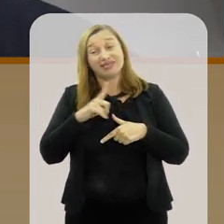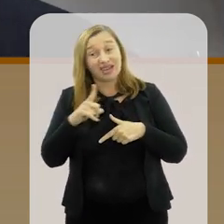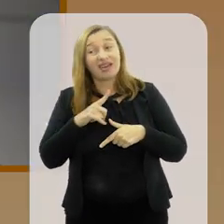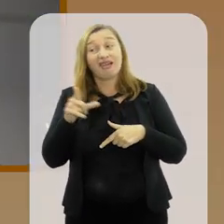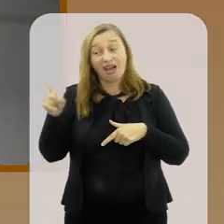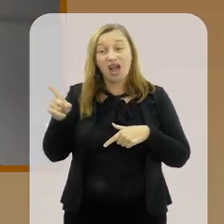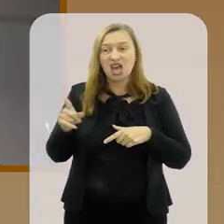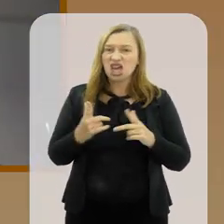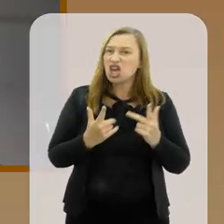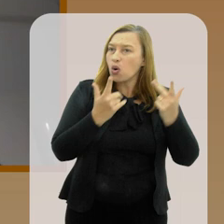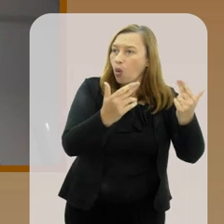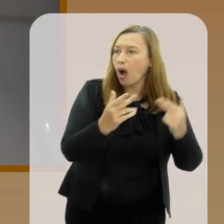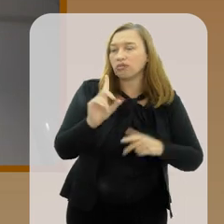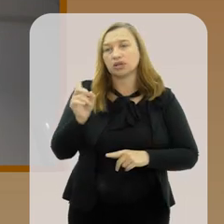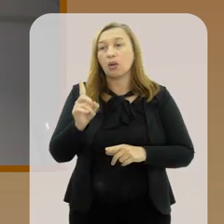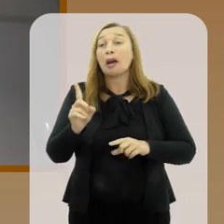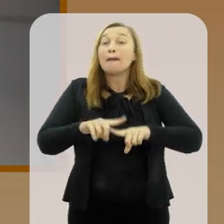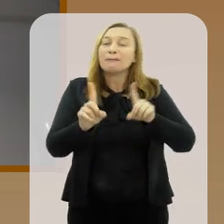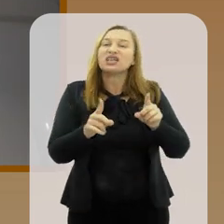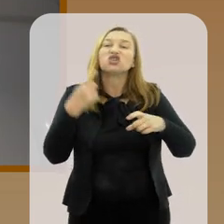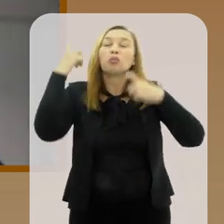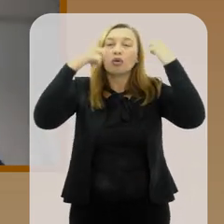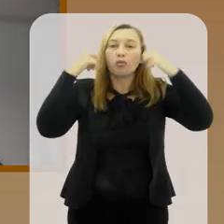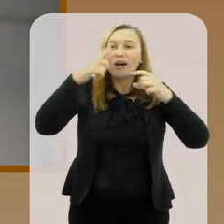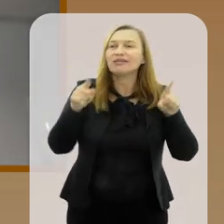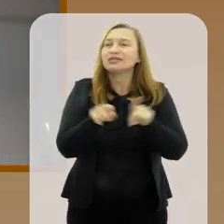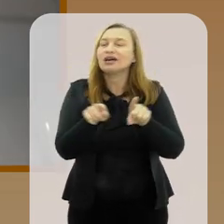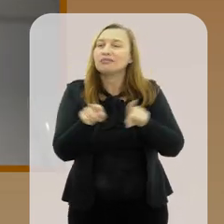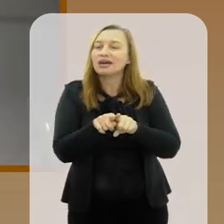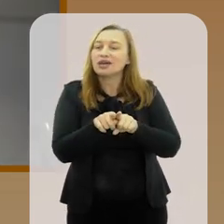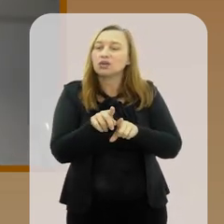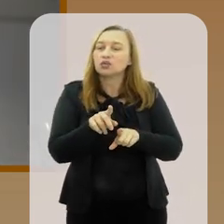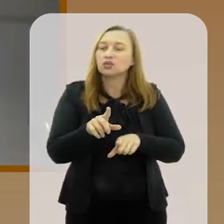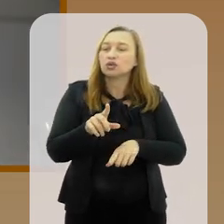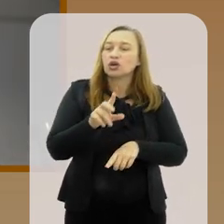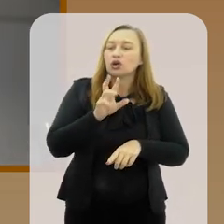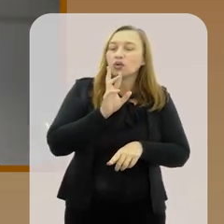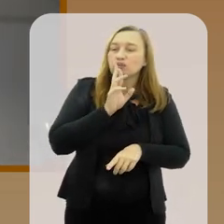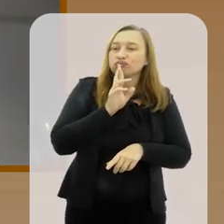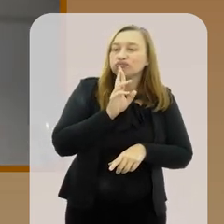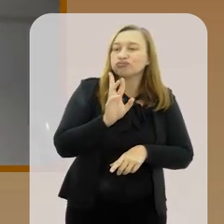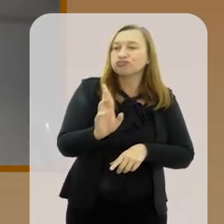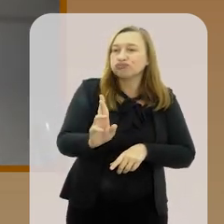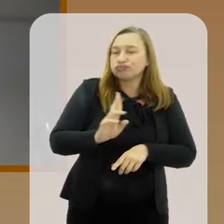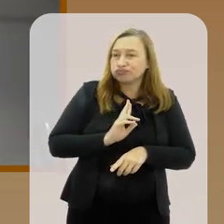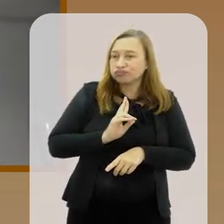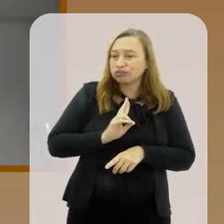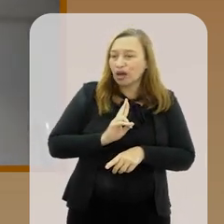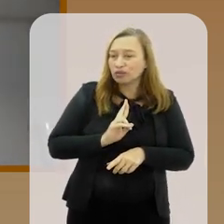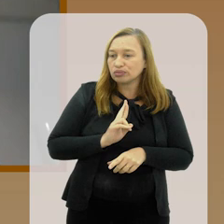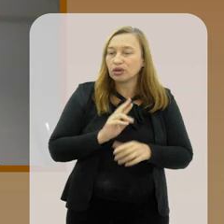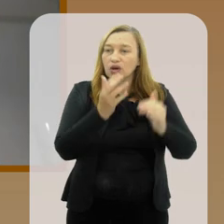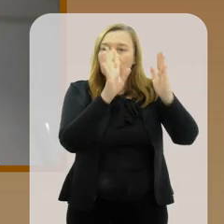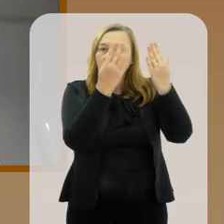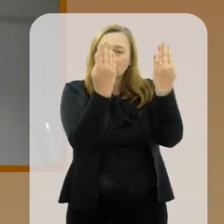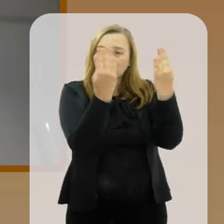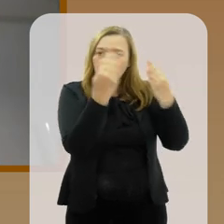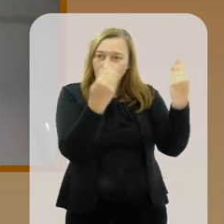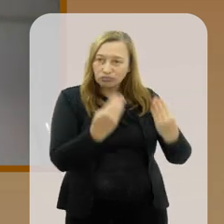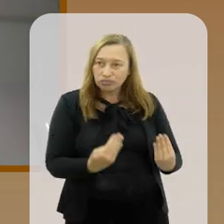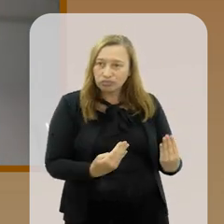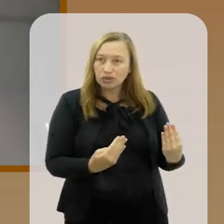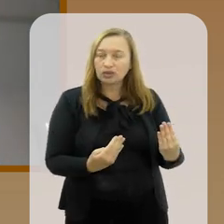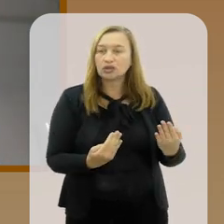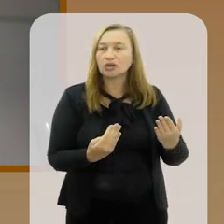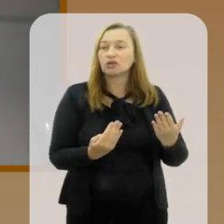eles estão preocupados também com os resultados que eles têm nesses exames, nessas classificações, eles se dão